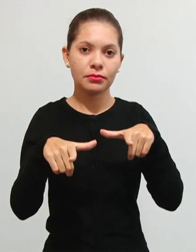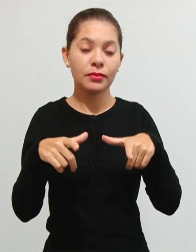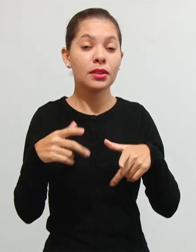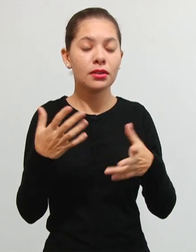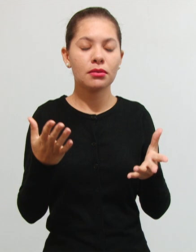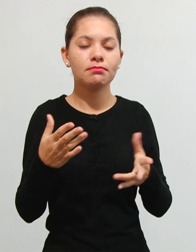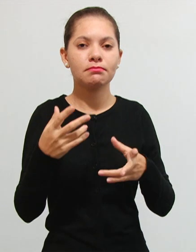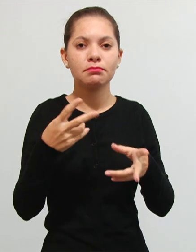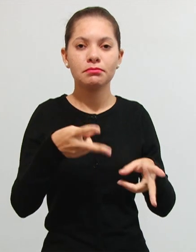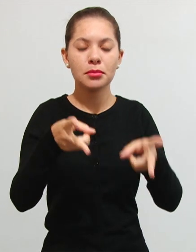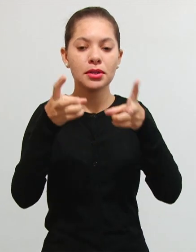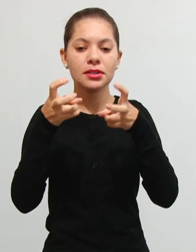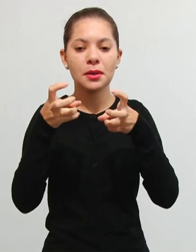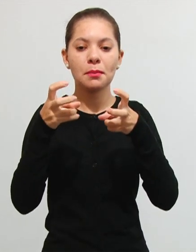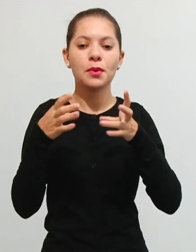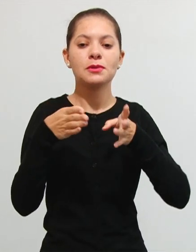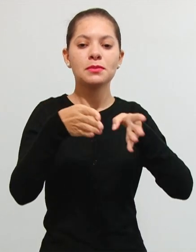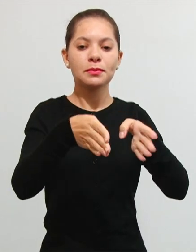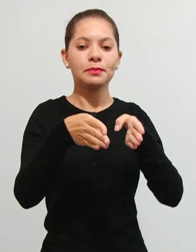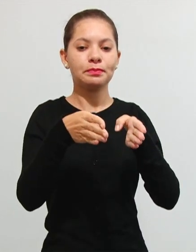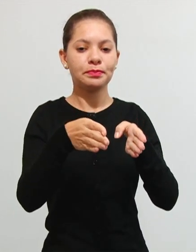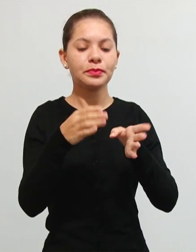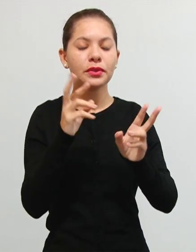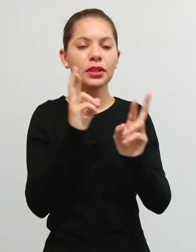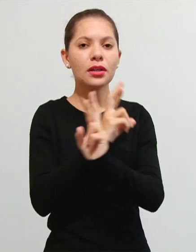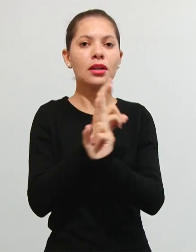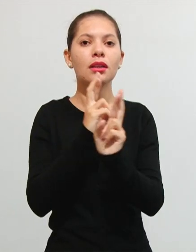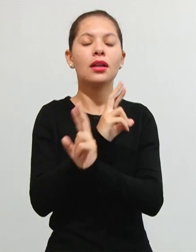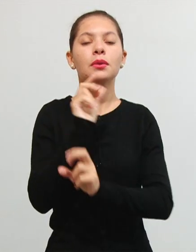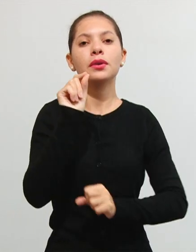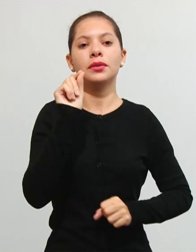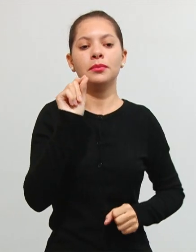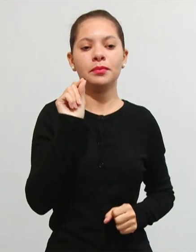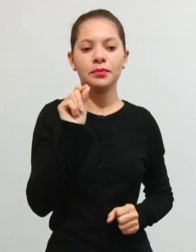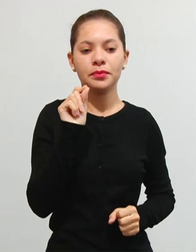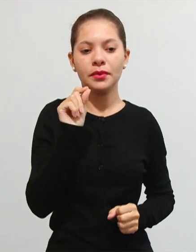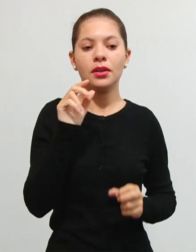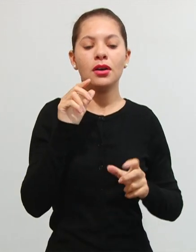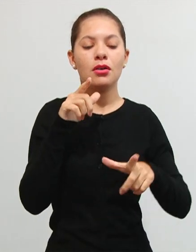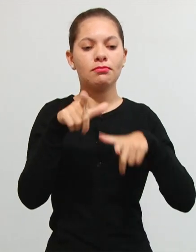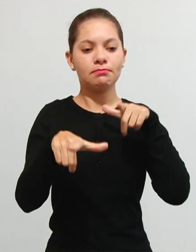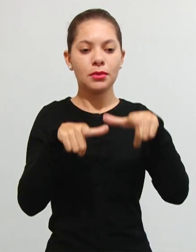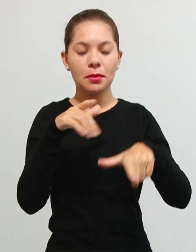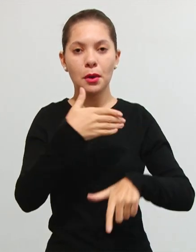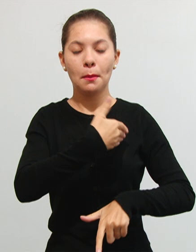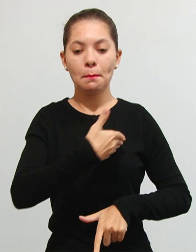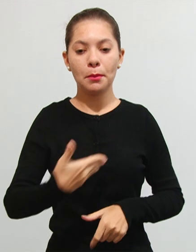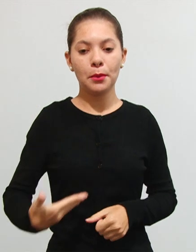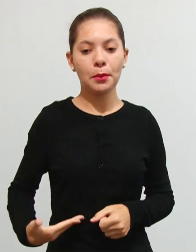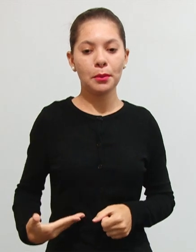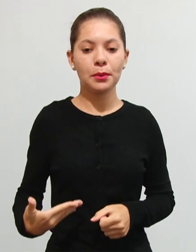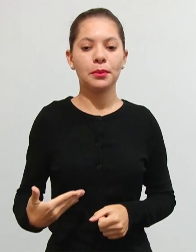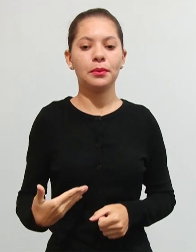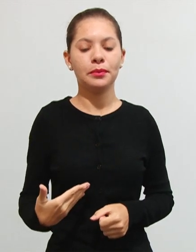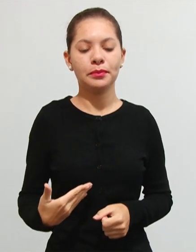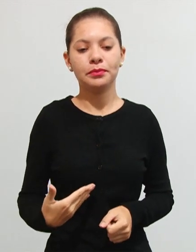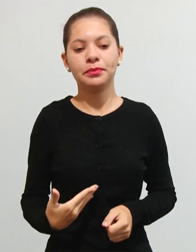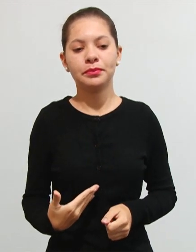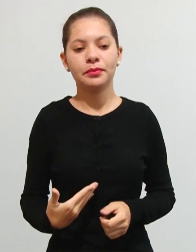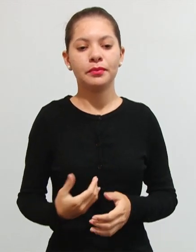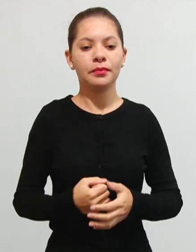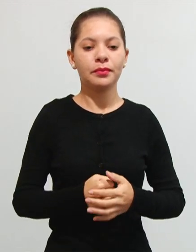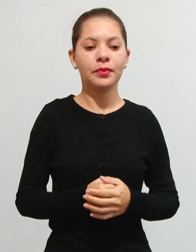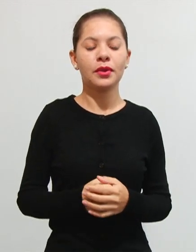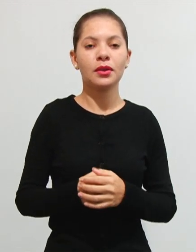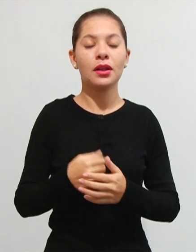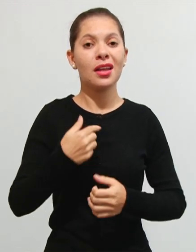perceba, a especificidade está relacionada com o serviço público prestado e a divisibilidade, quando